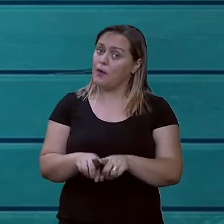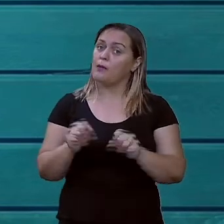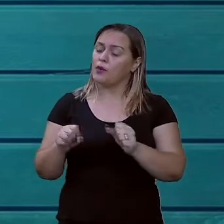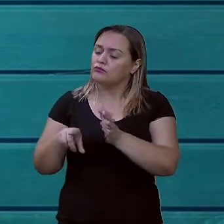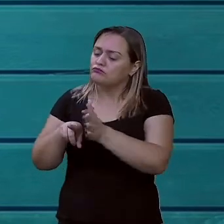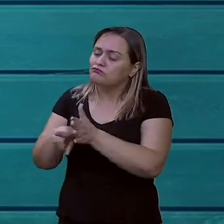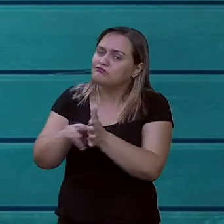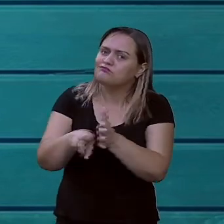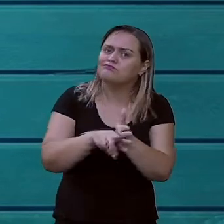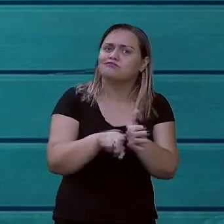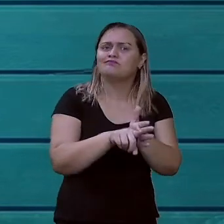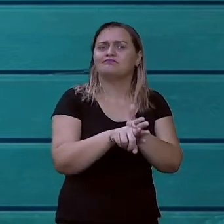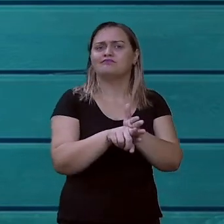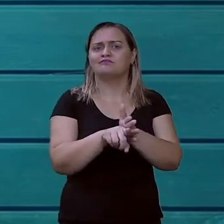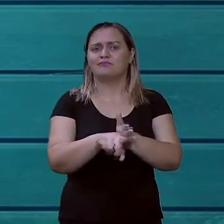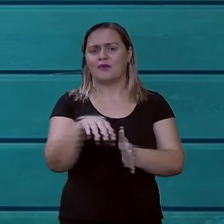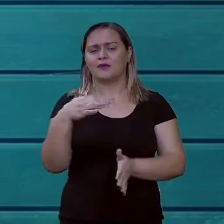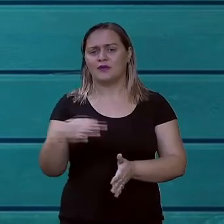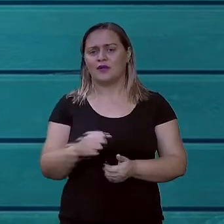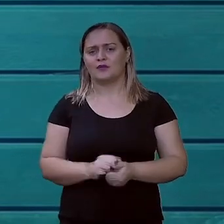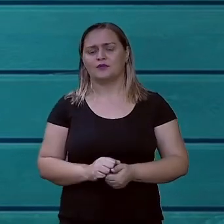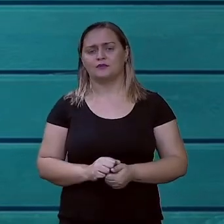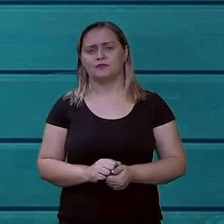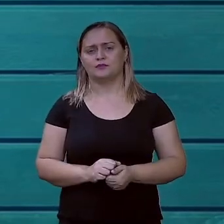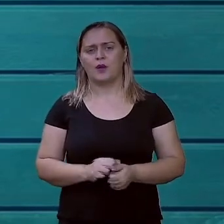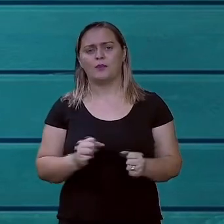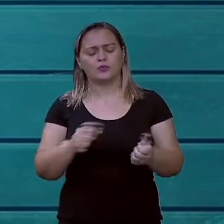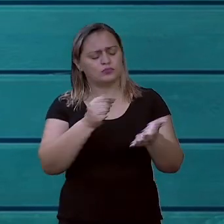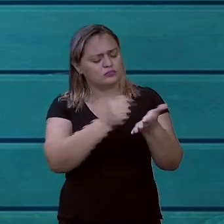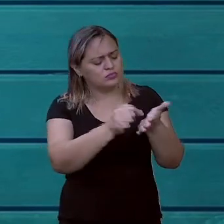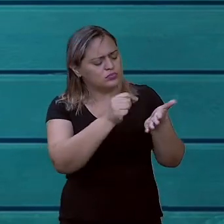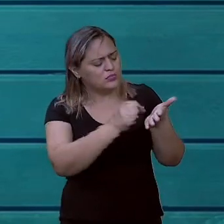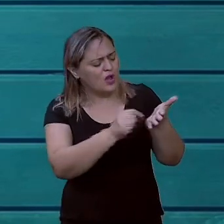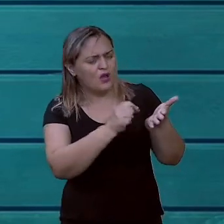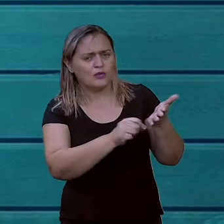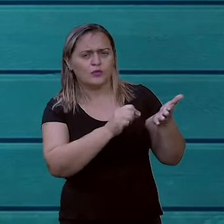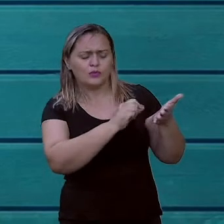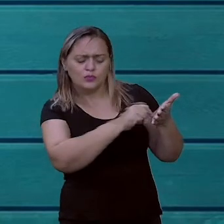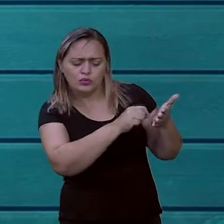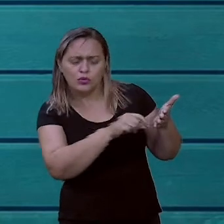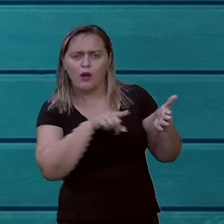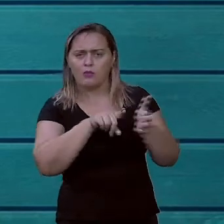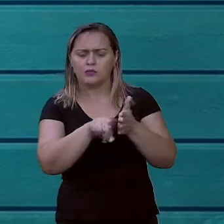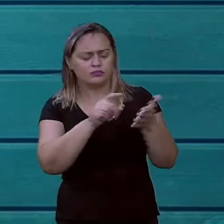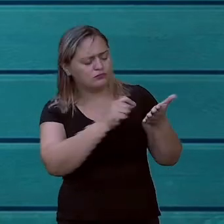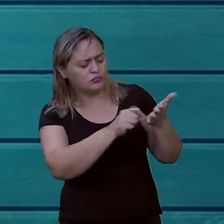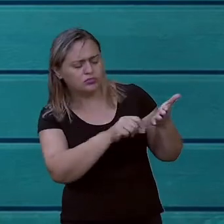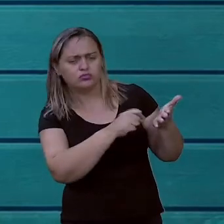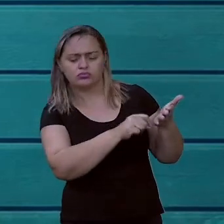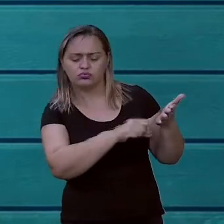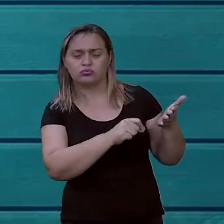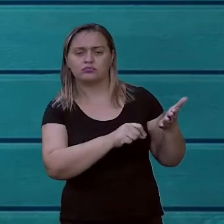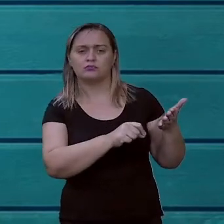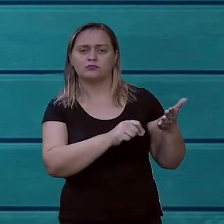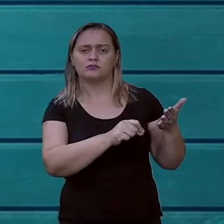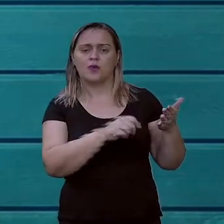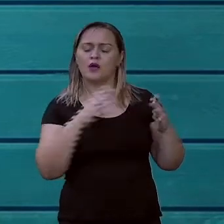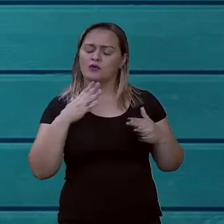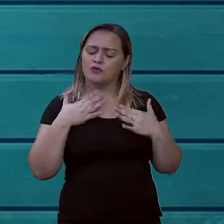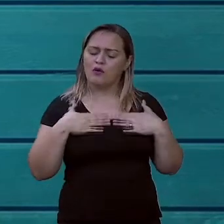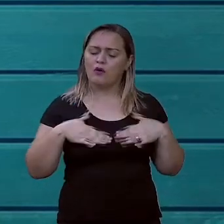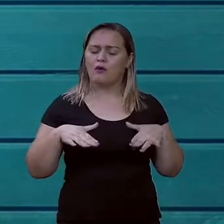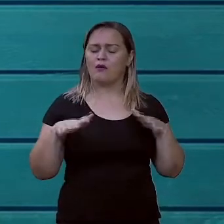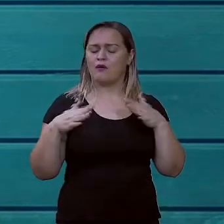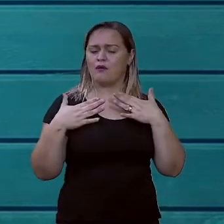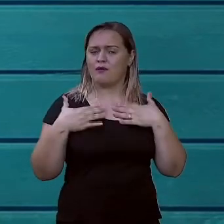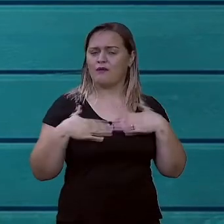Anote tudo o que for interessante e vá aí devagar, devagar, né? Construindo e dando corpo ao seu